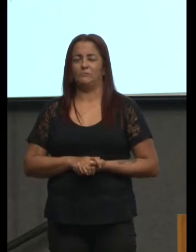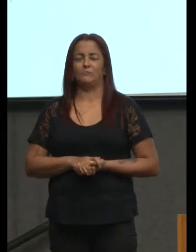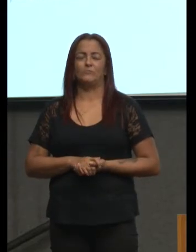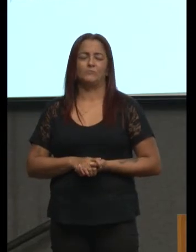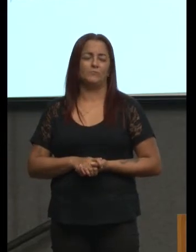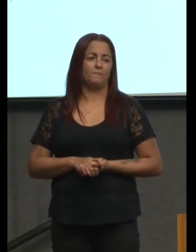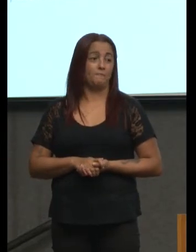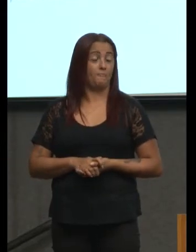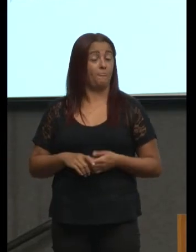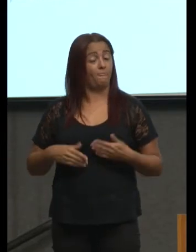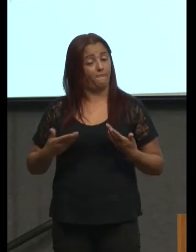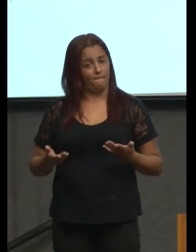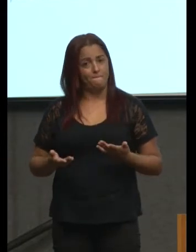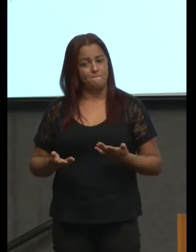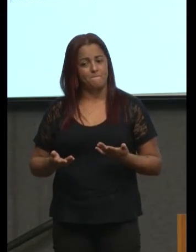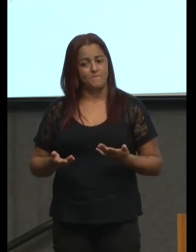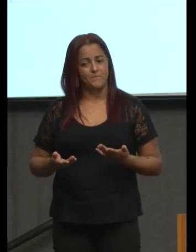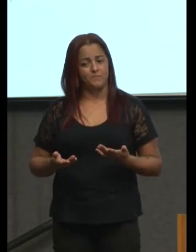bom eu